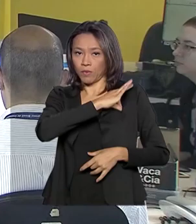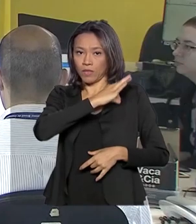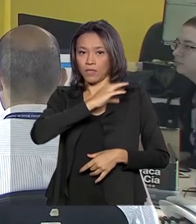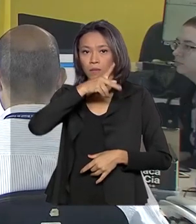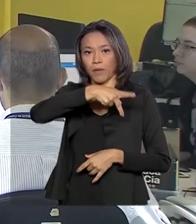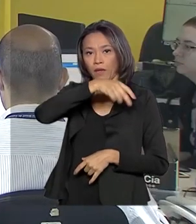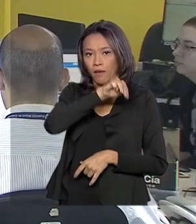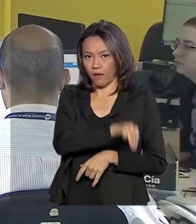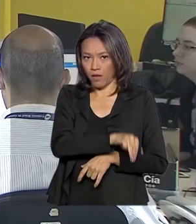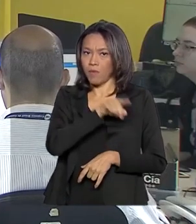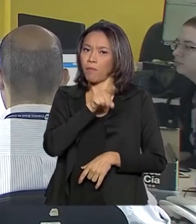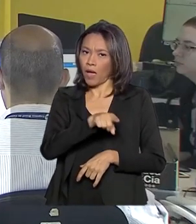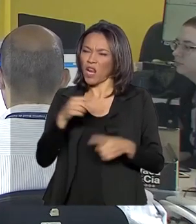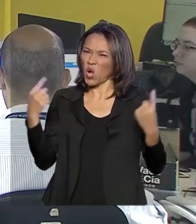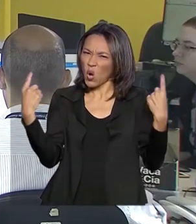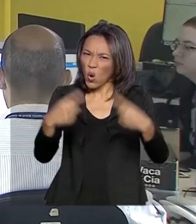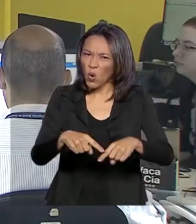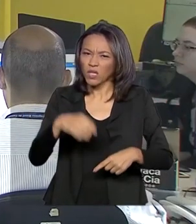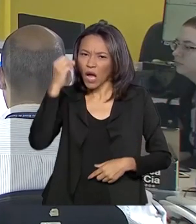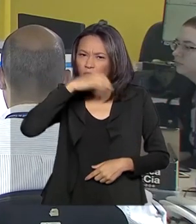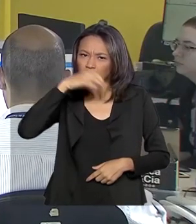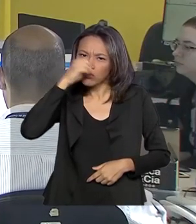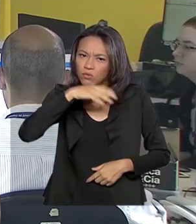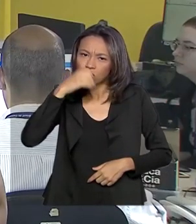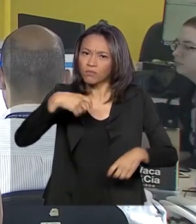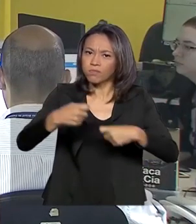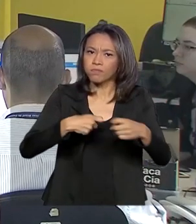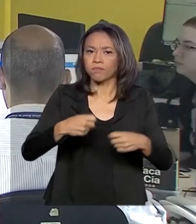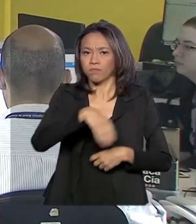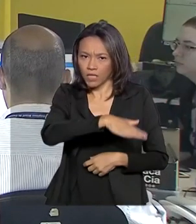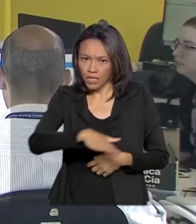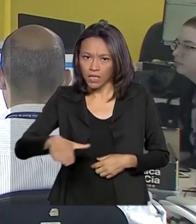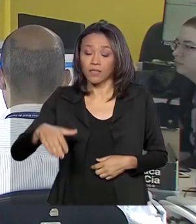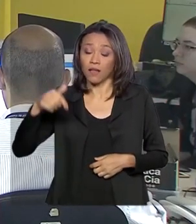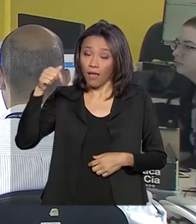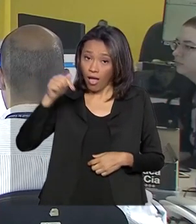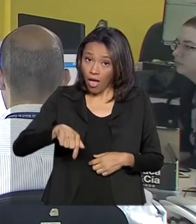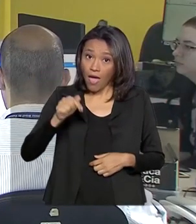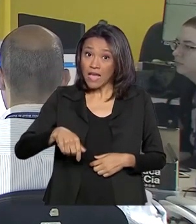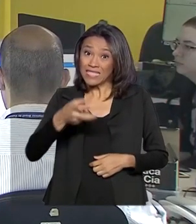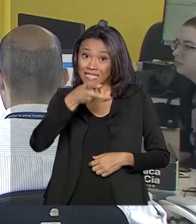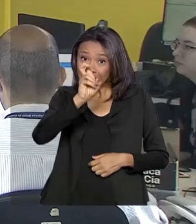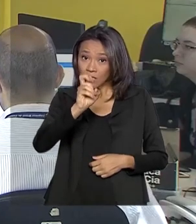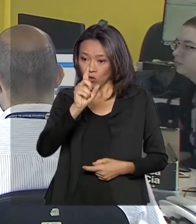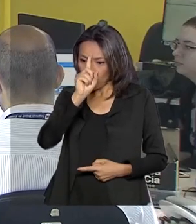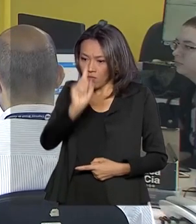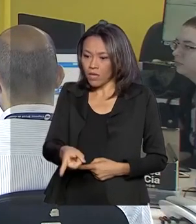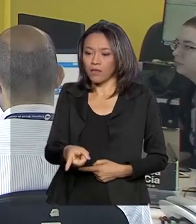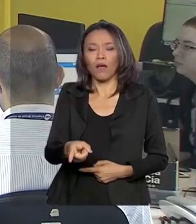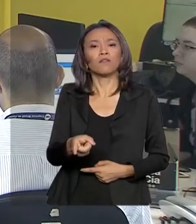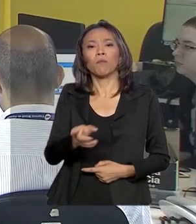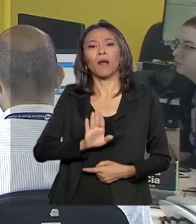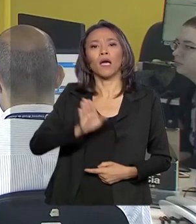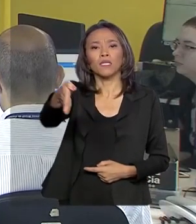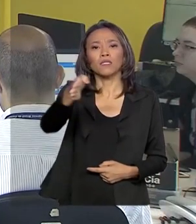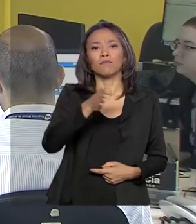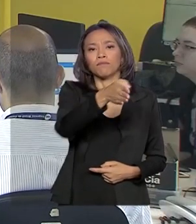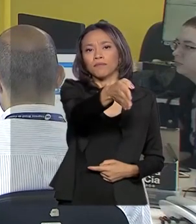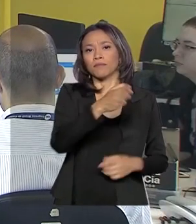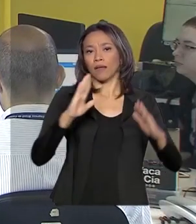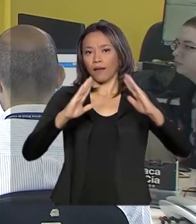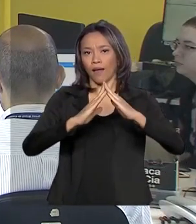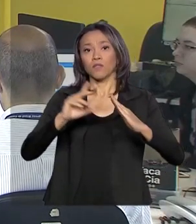também abuso e exploração sexual infantil. Por aqui são cinco mandados de busca e apreensão em endereços de onde foram